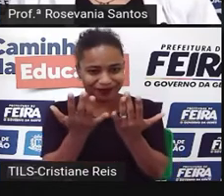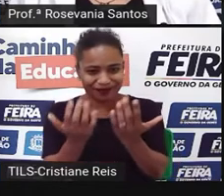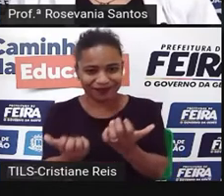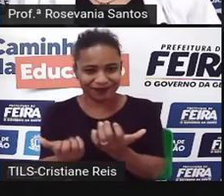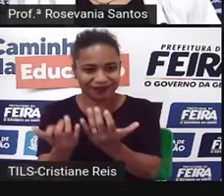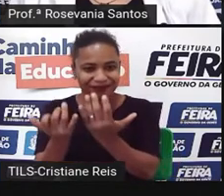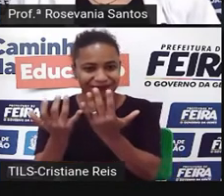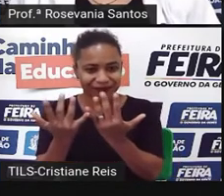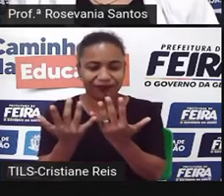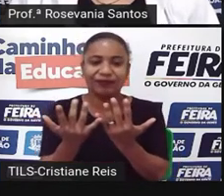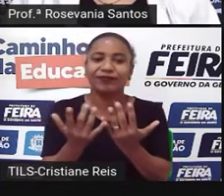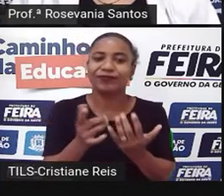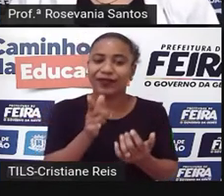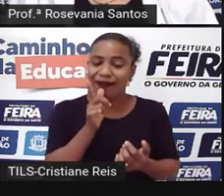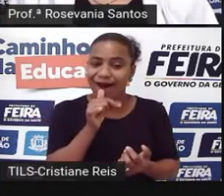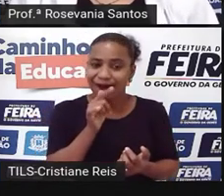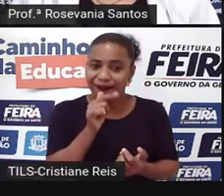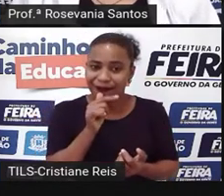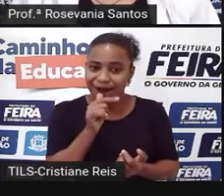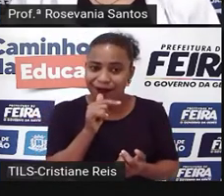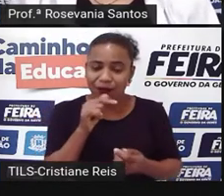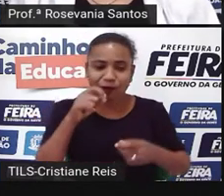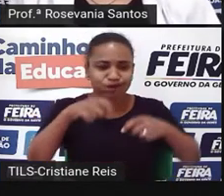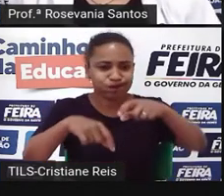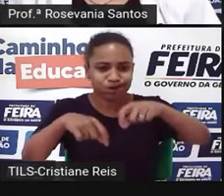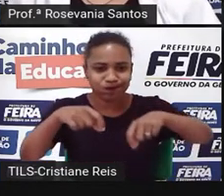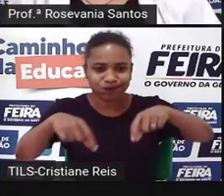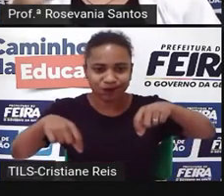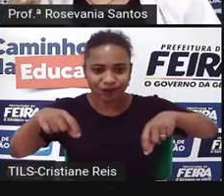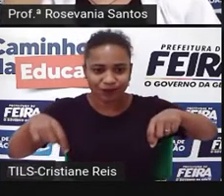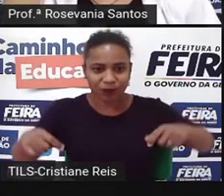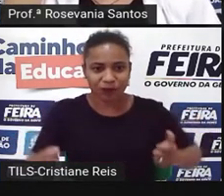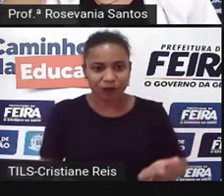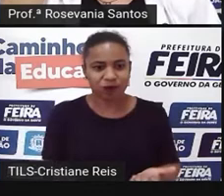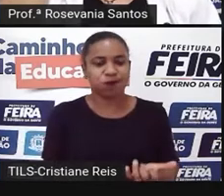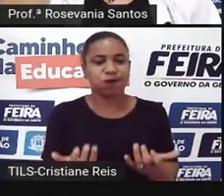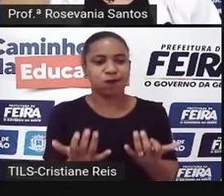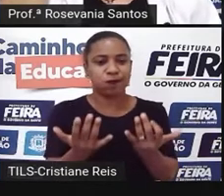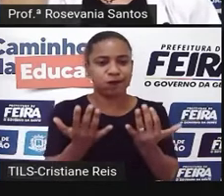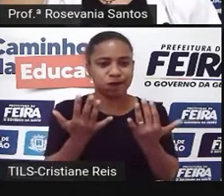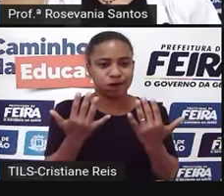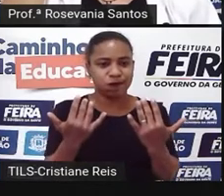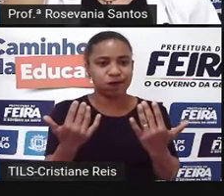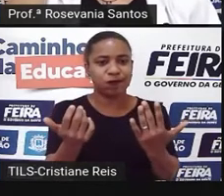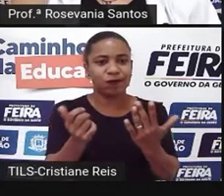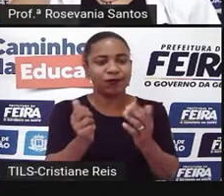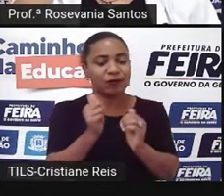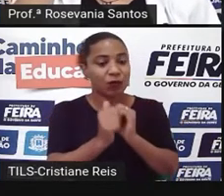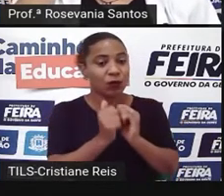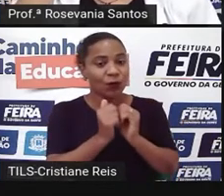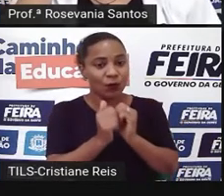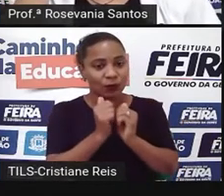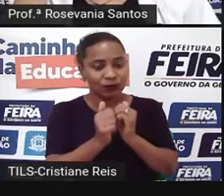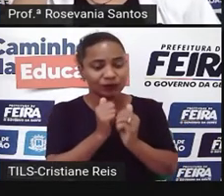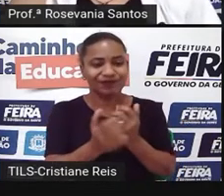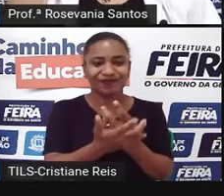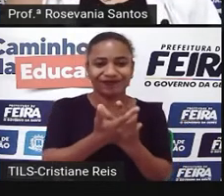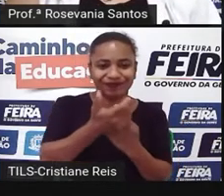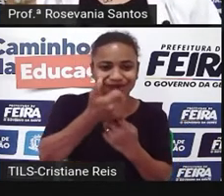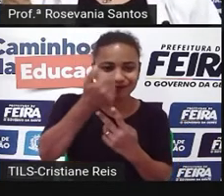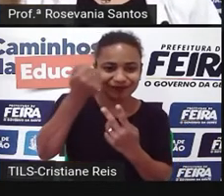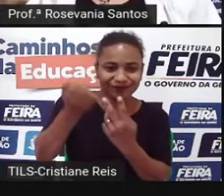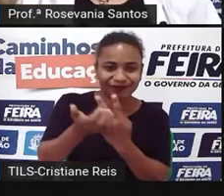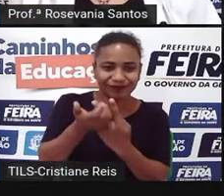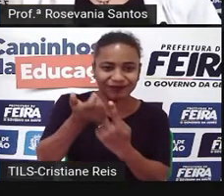você utiliza muita água para poder produzir, até porque a cultura do arroz, né? Existe também uma grande quantidade de águas